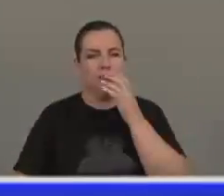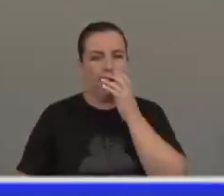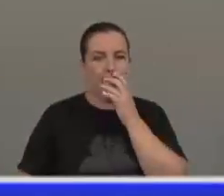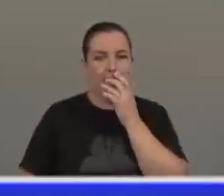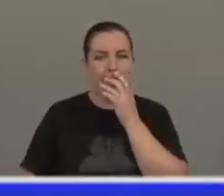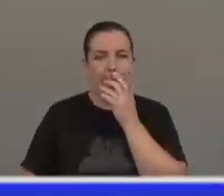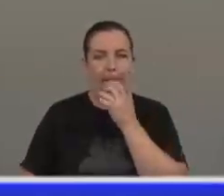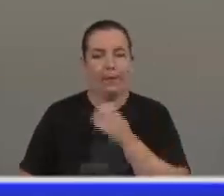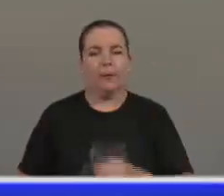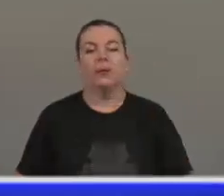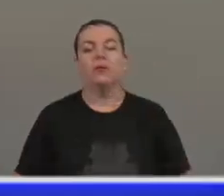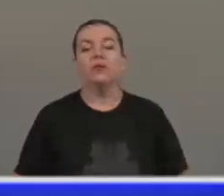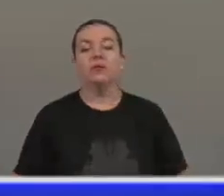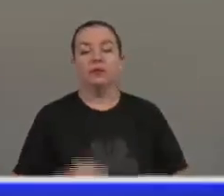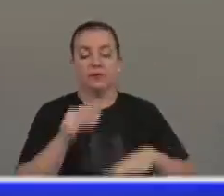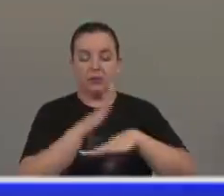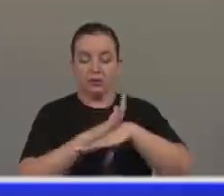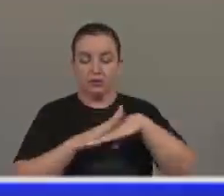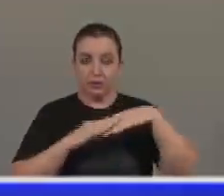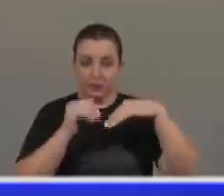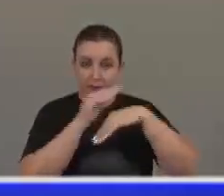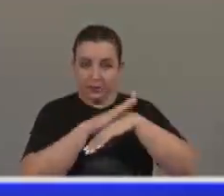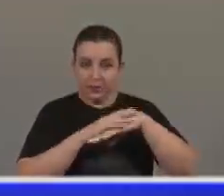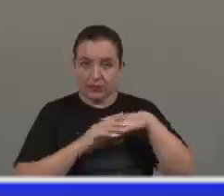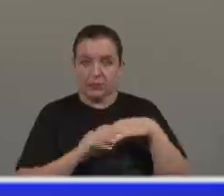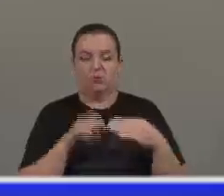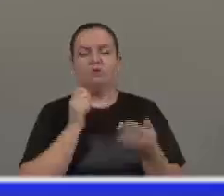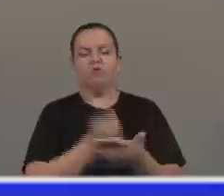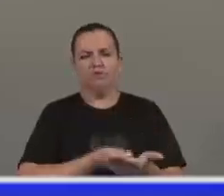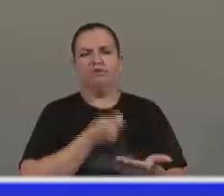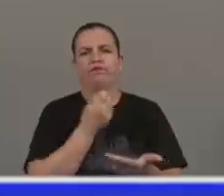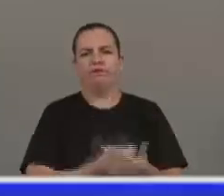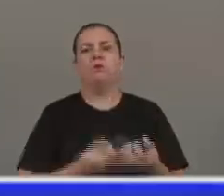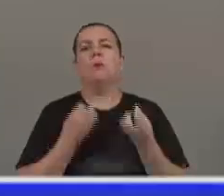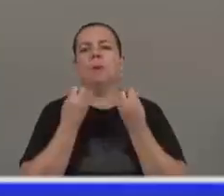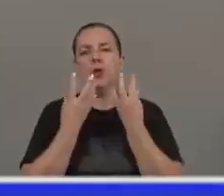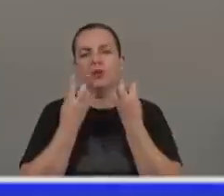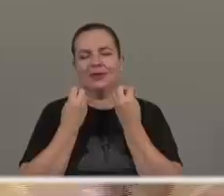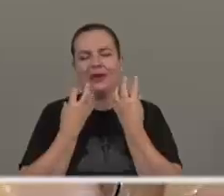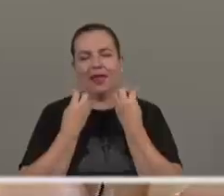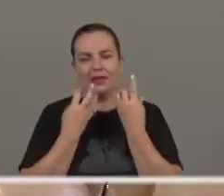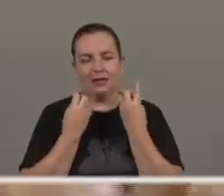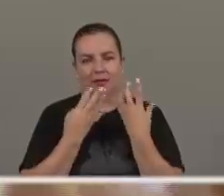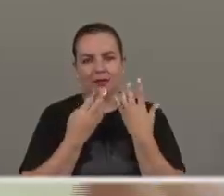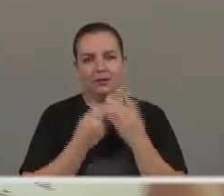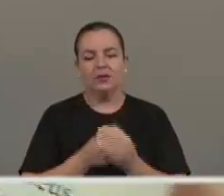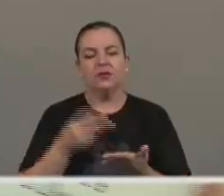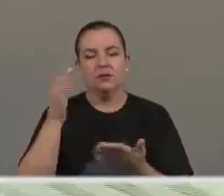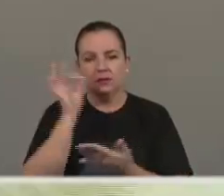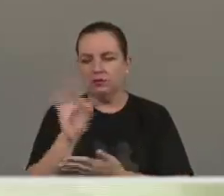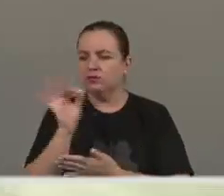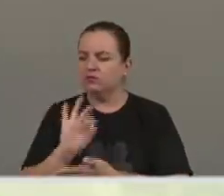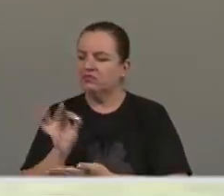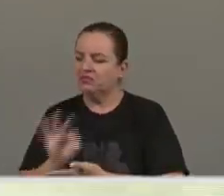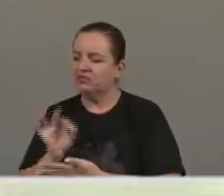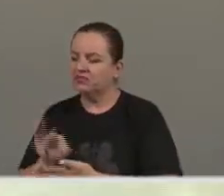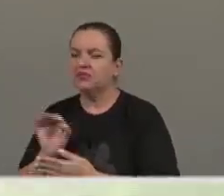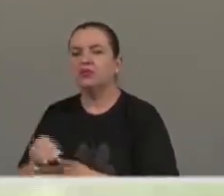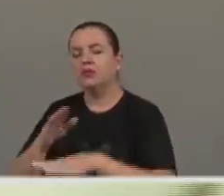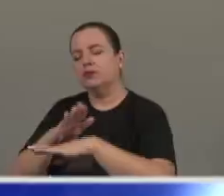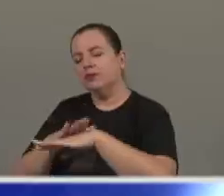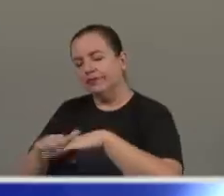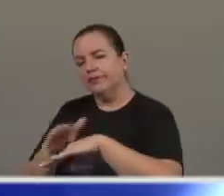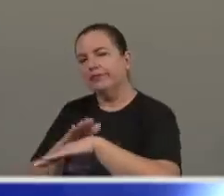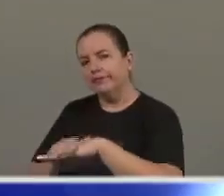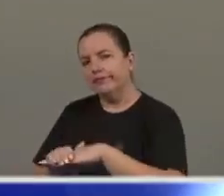a caridade exige a bondade, a correção fraterna, a caridade, o amor tem